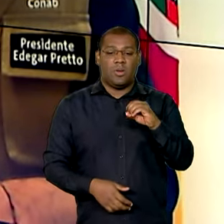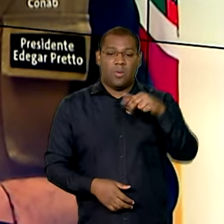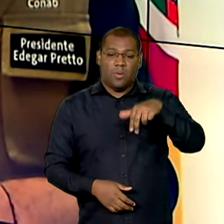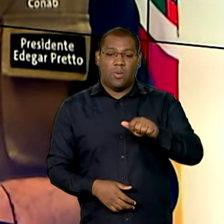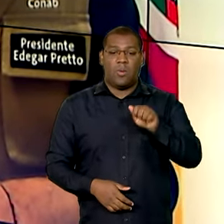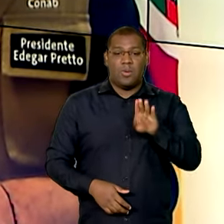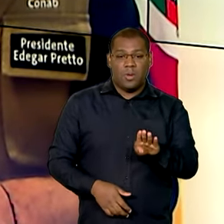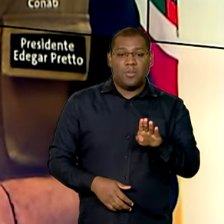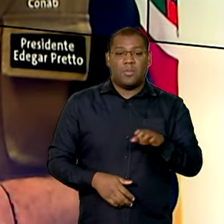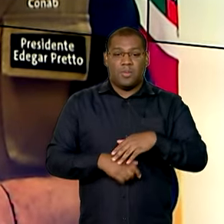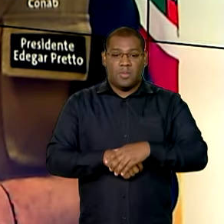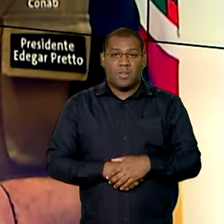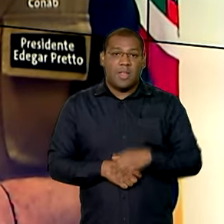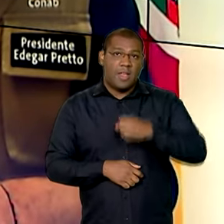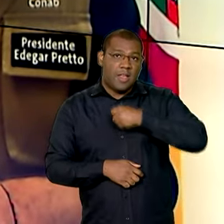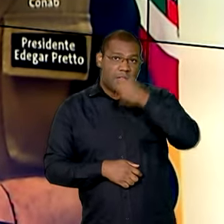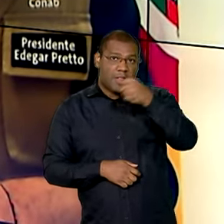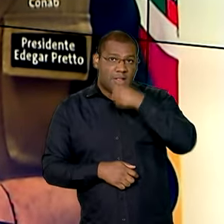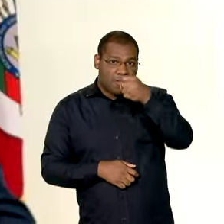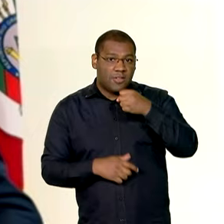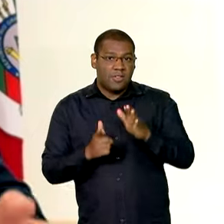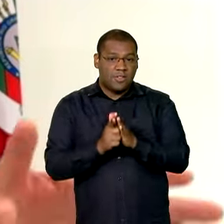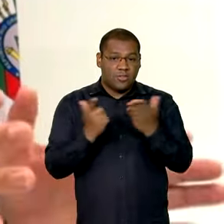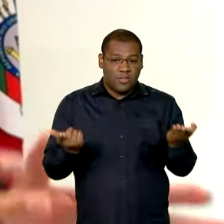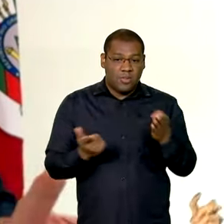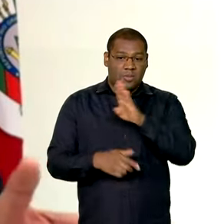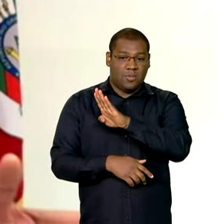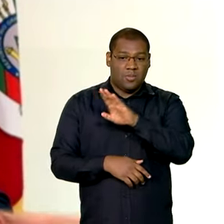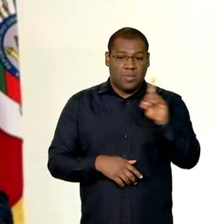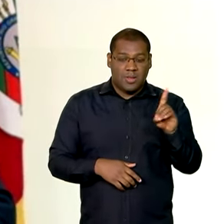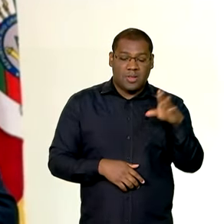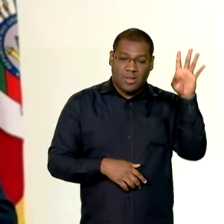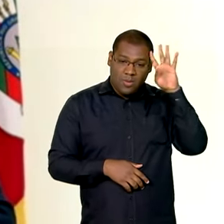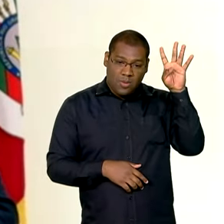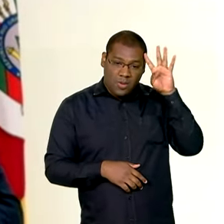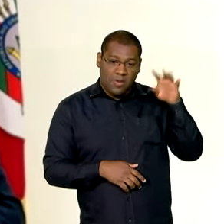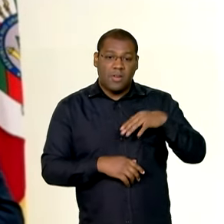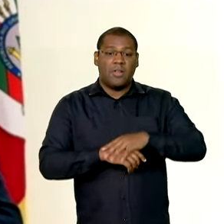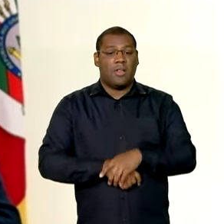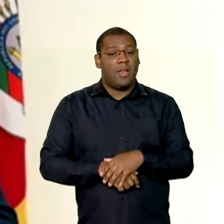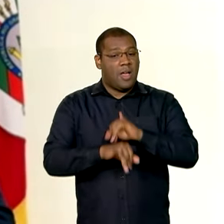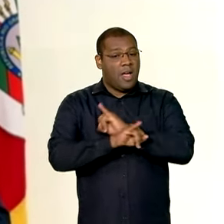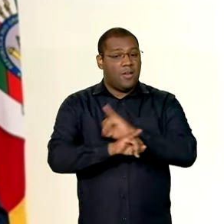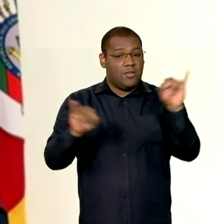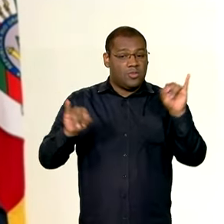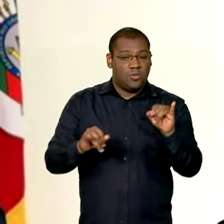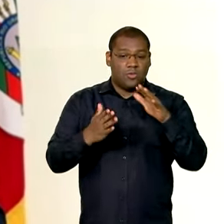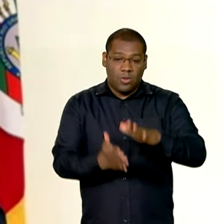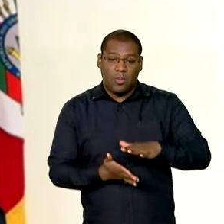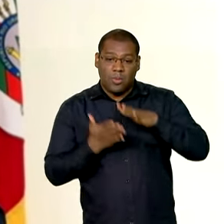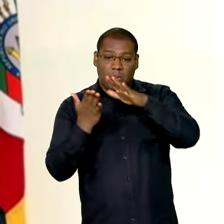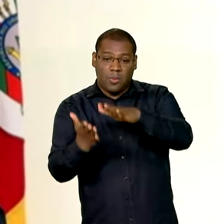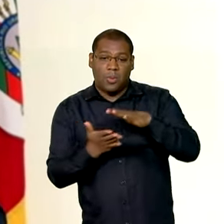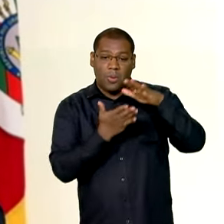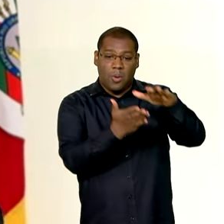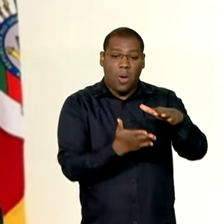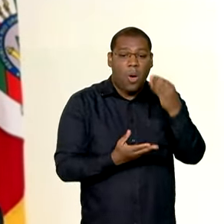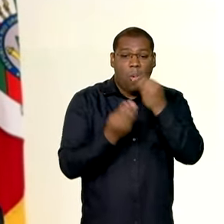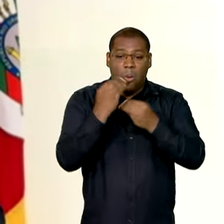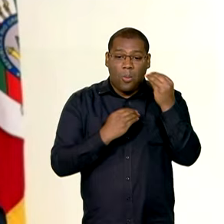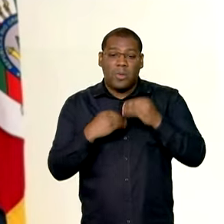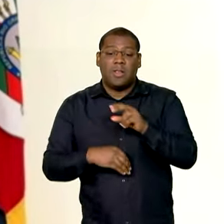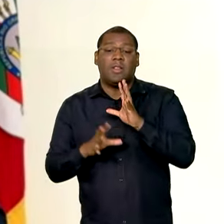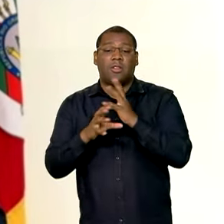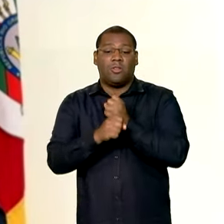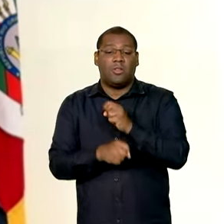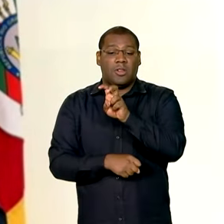entrevista ao programa Brasil em Dia, dessa quarta-feira, Edegar Preto afirmou que 52 mil cestas de alimentos já chegaram